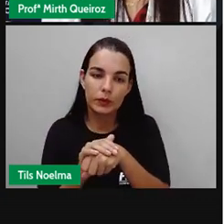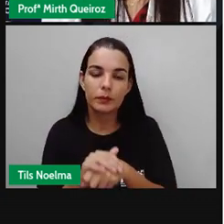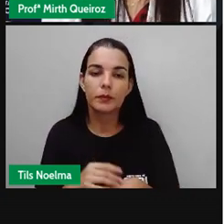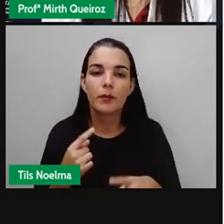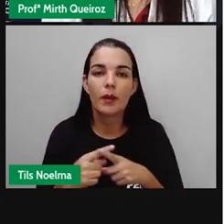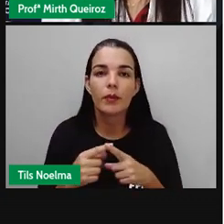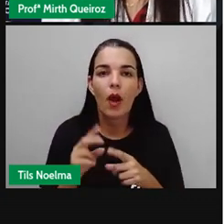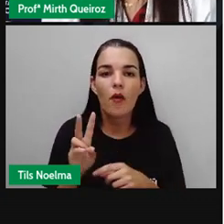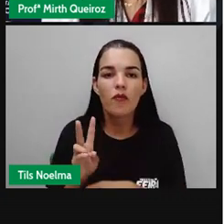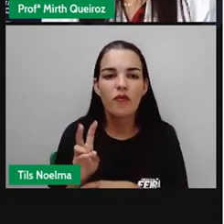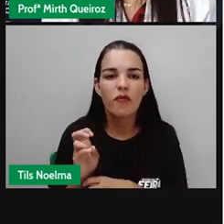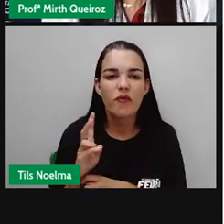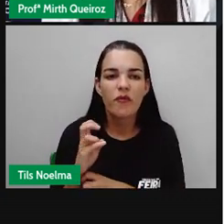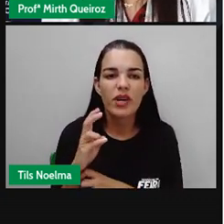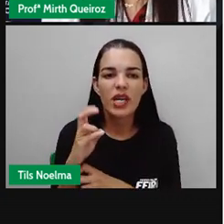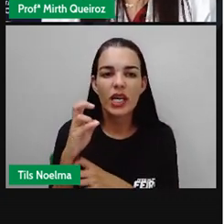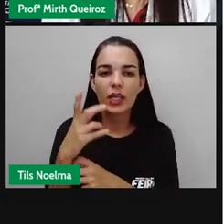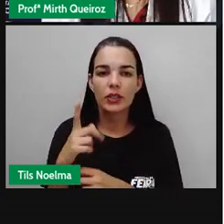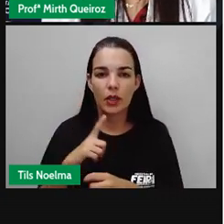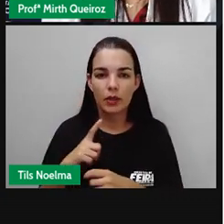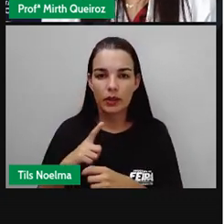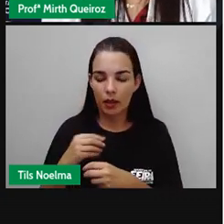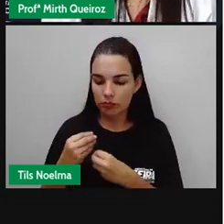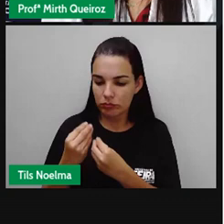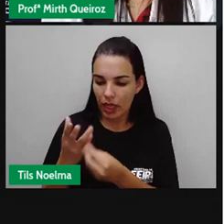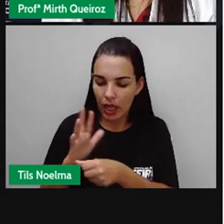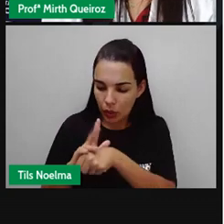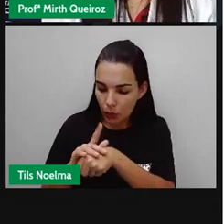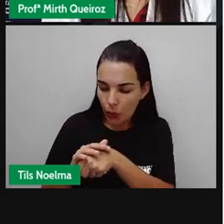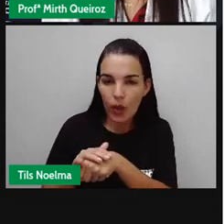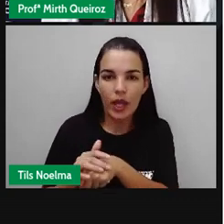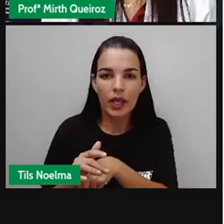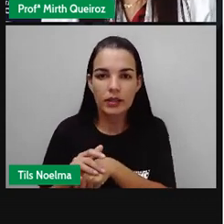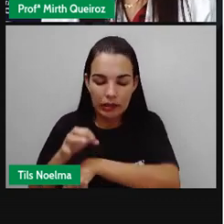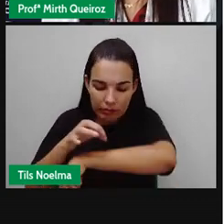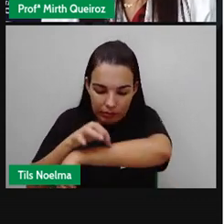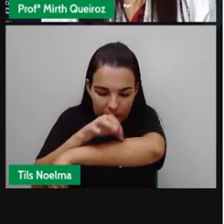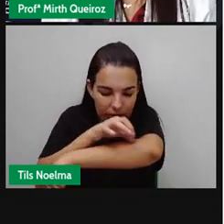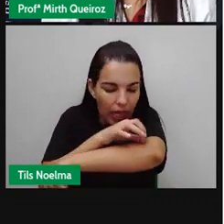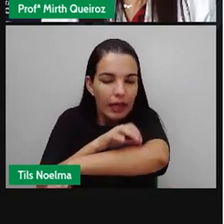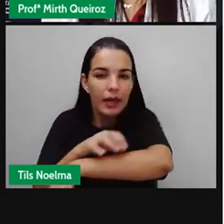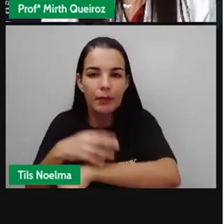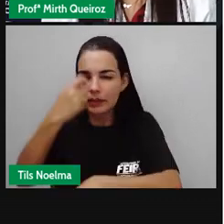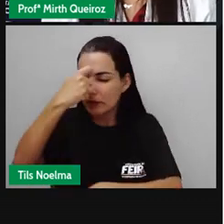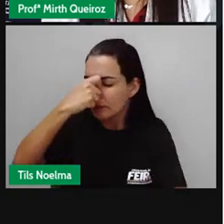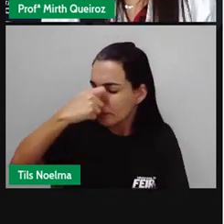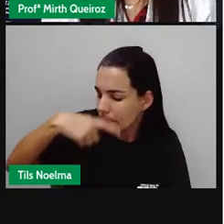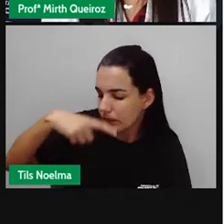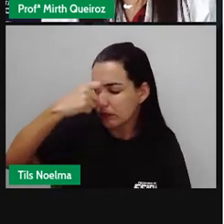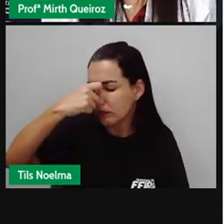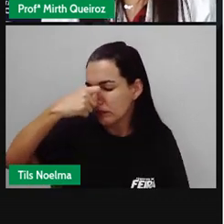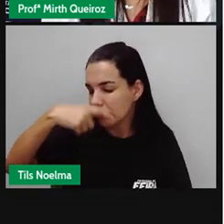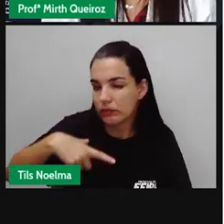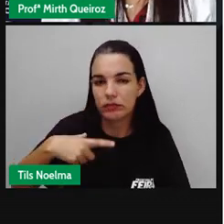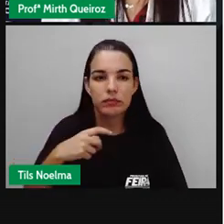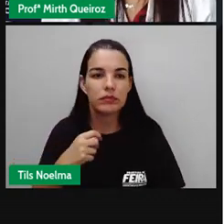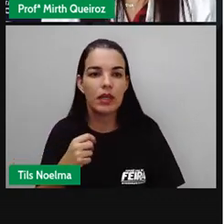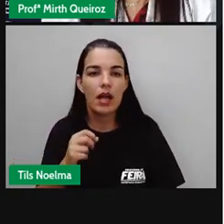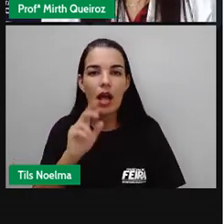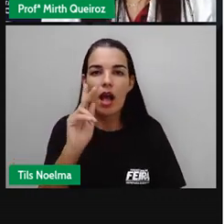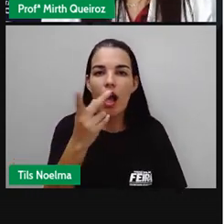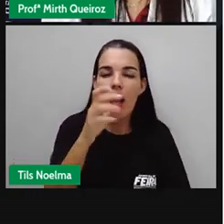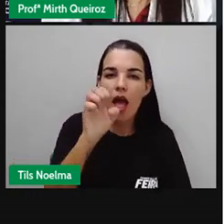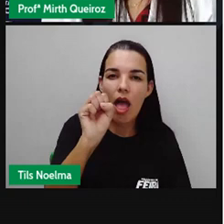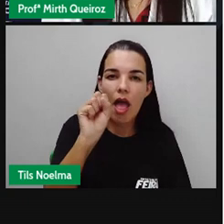que é o caso do vírus, que podem provocar doenças como sarampo, rubéola, gripe, poliomelite, herpes,